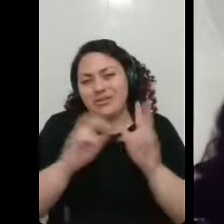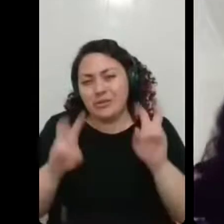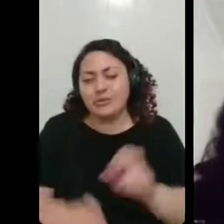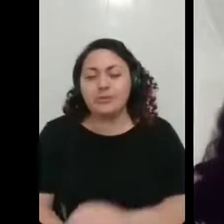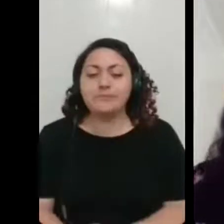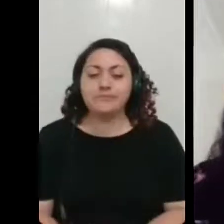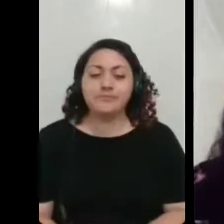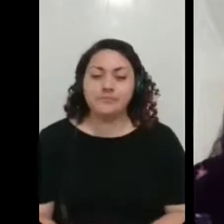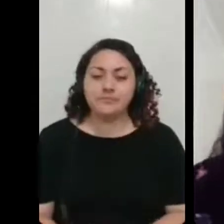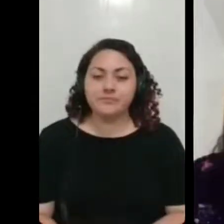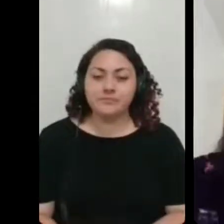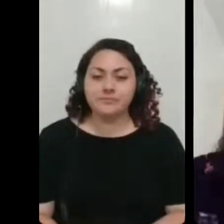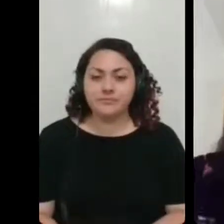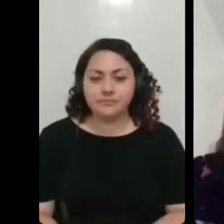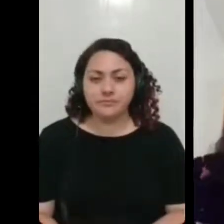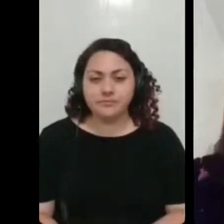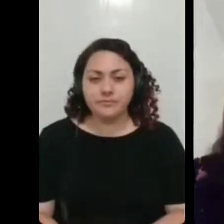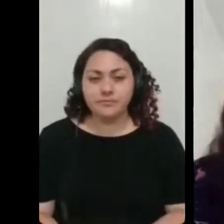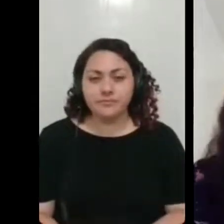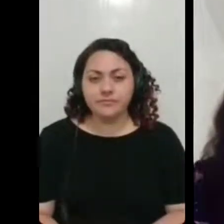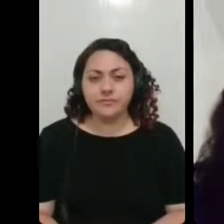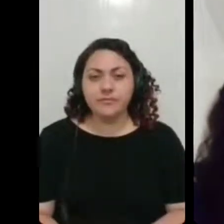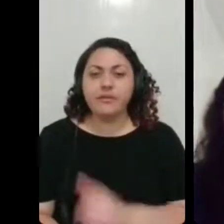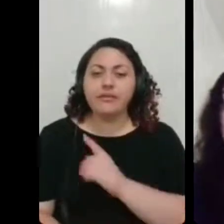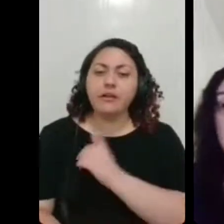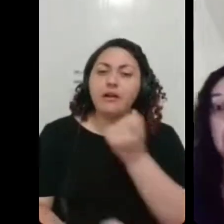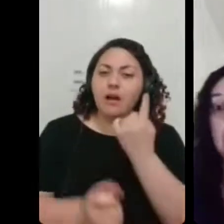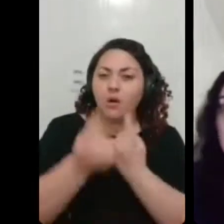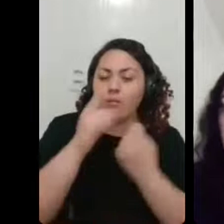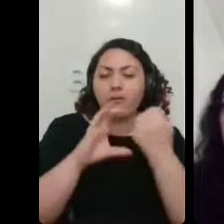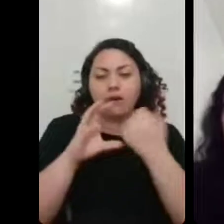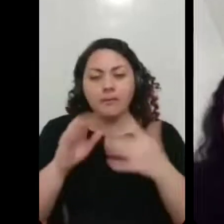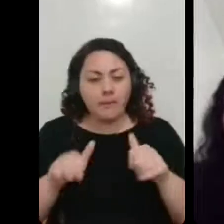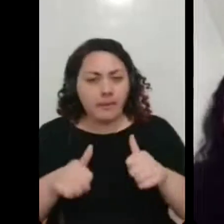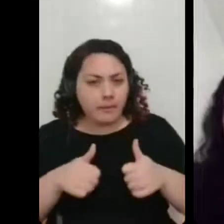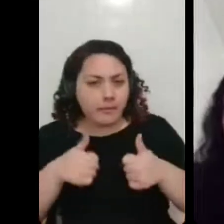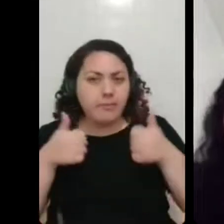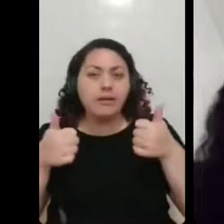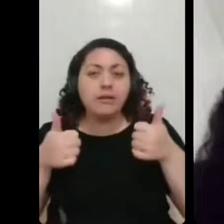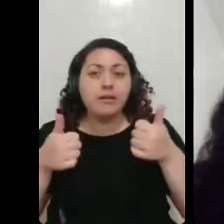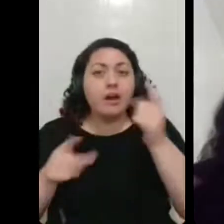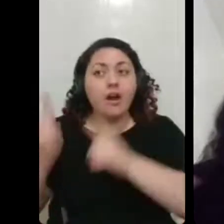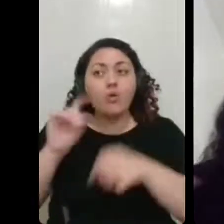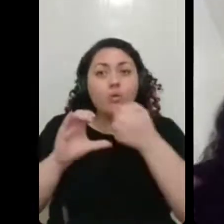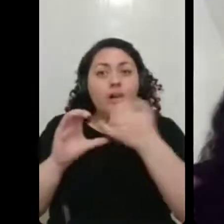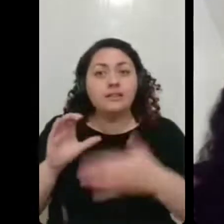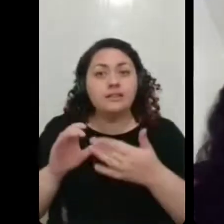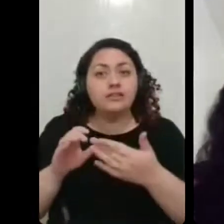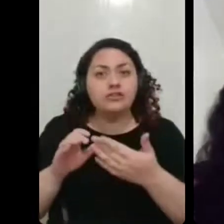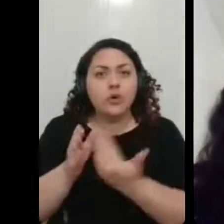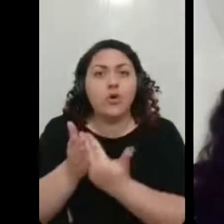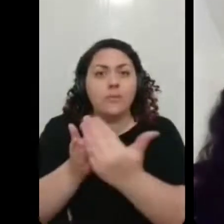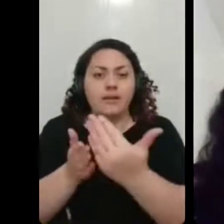sintomas foram melhorando com o passar dos dias. E aí outros foram surgindo, né? Um deles que não melhorou muito